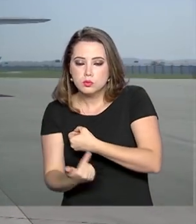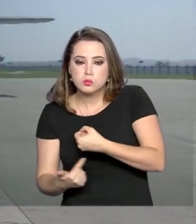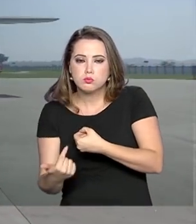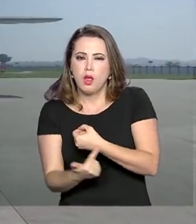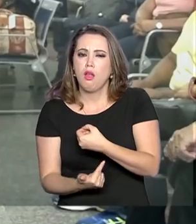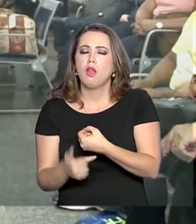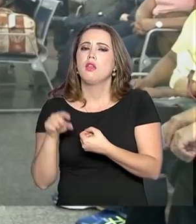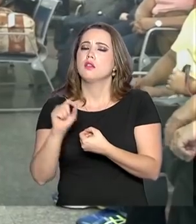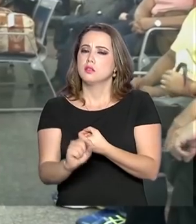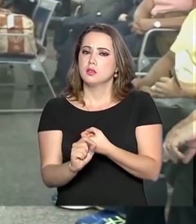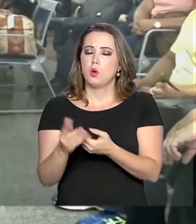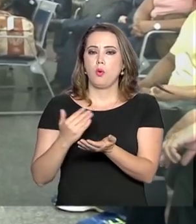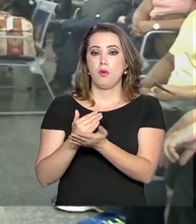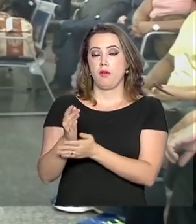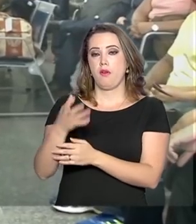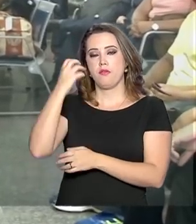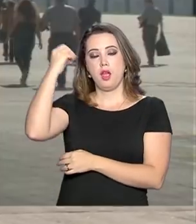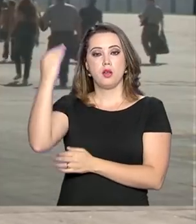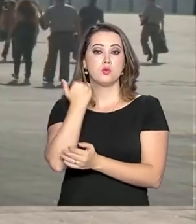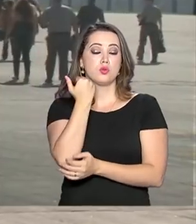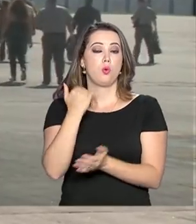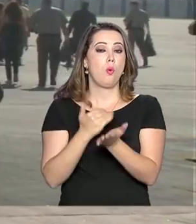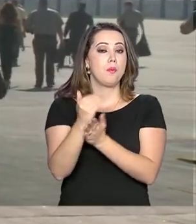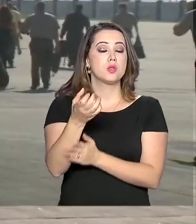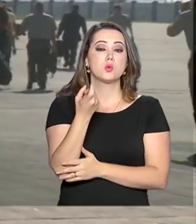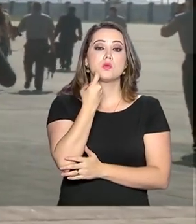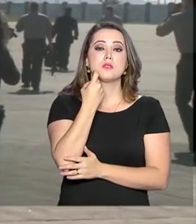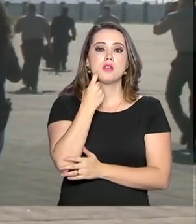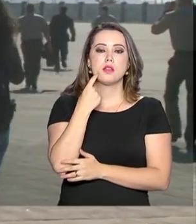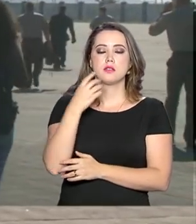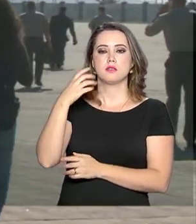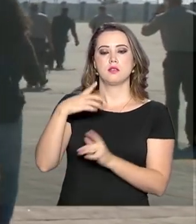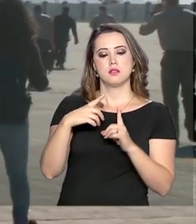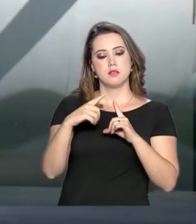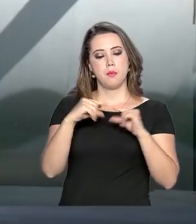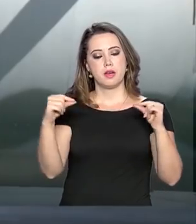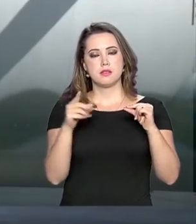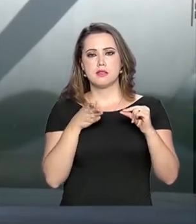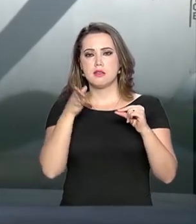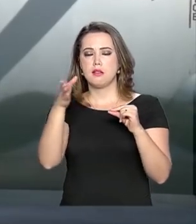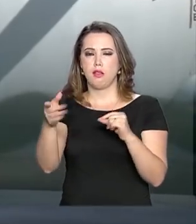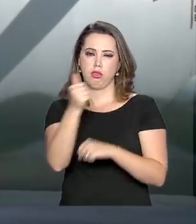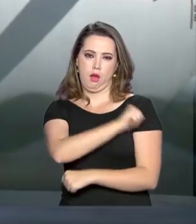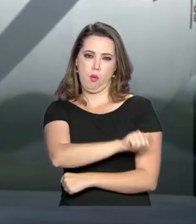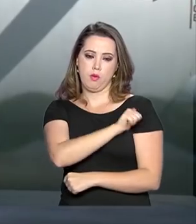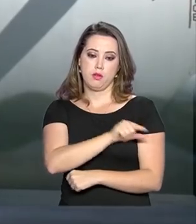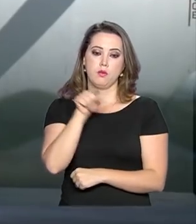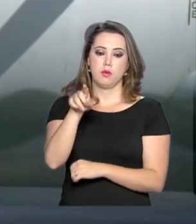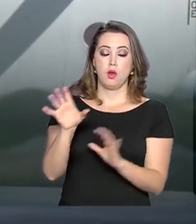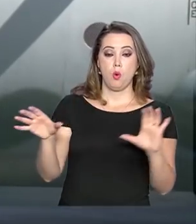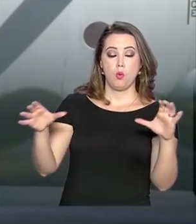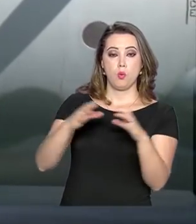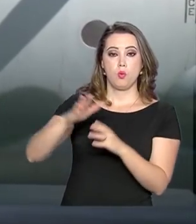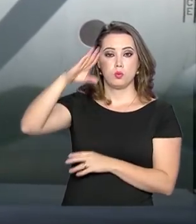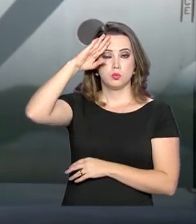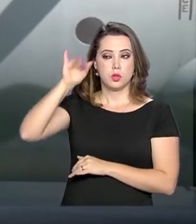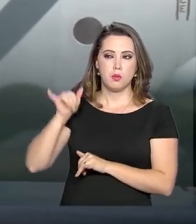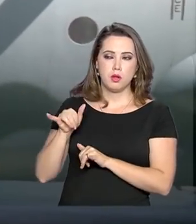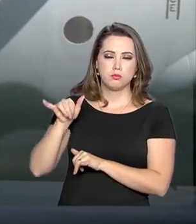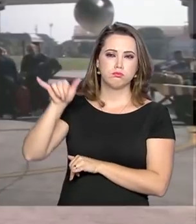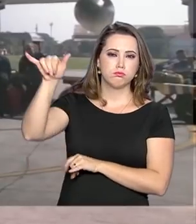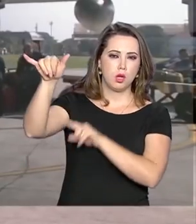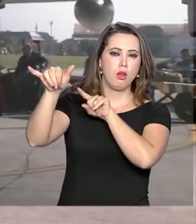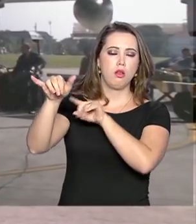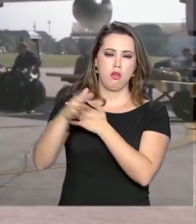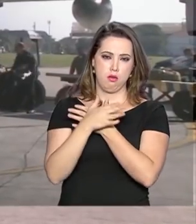sexta, quando saímos de Brasília, rumo ao Rio de Janeiro. Lá, no sábado, encontramos as equipes da Marinha e da Aeronáutica, e